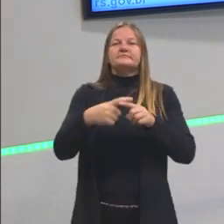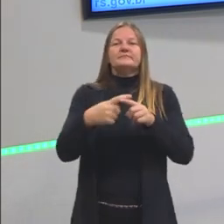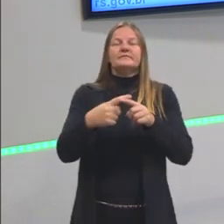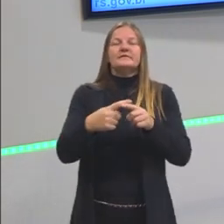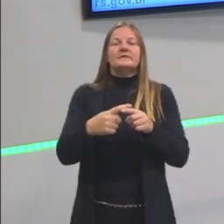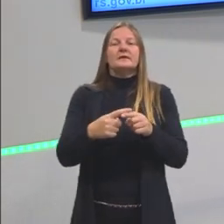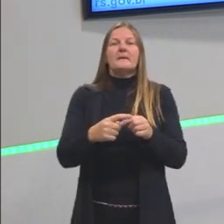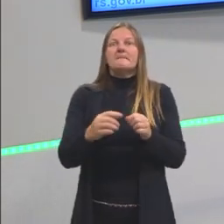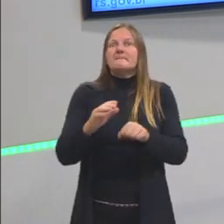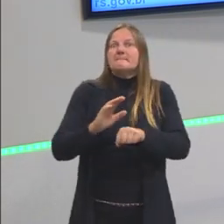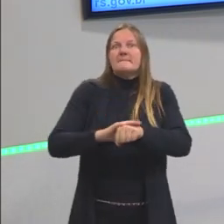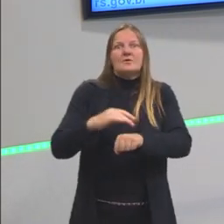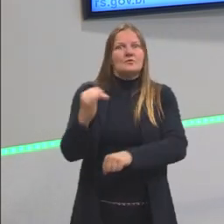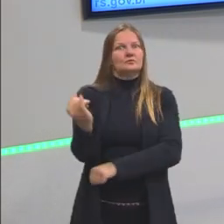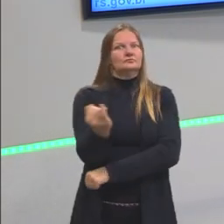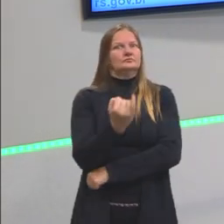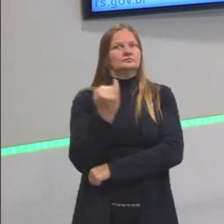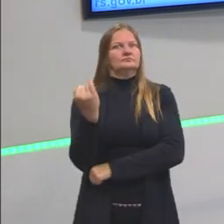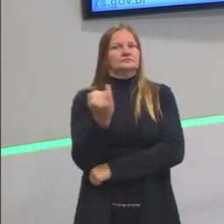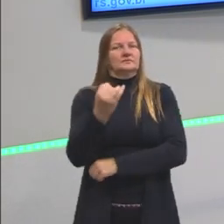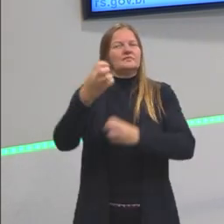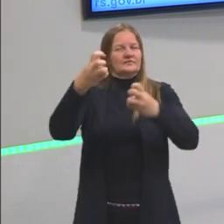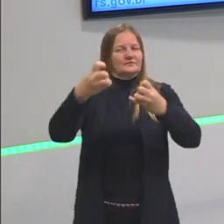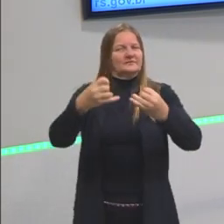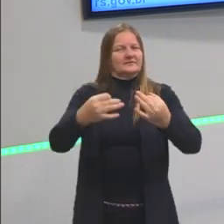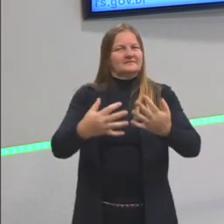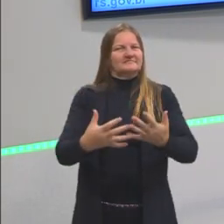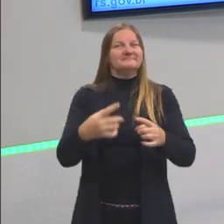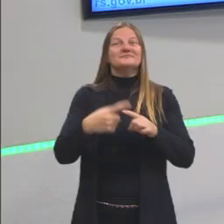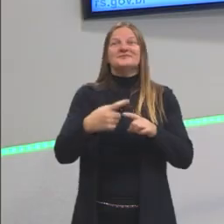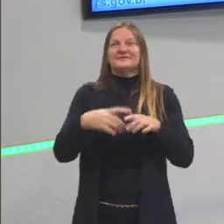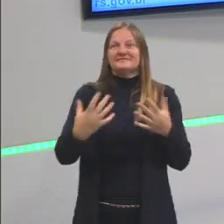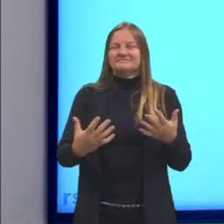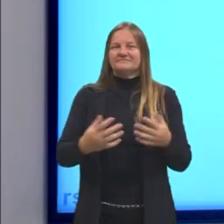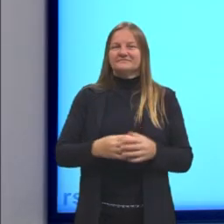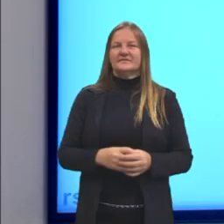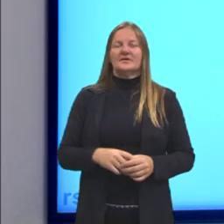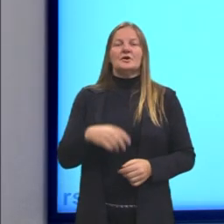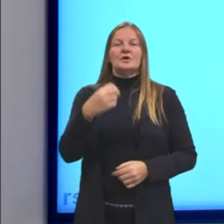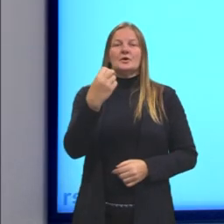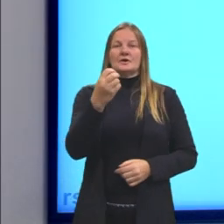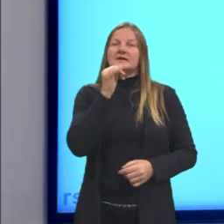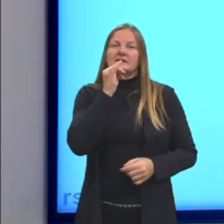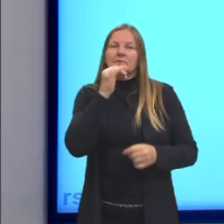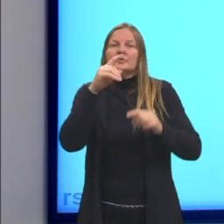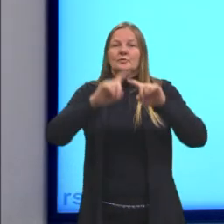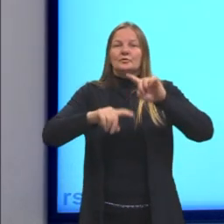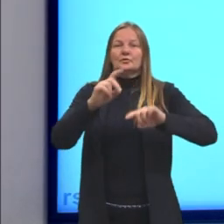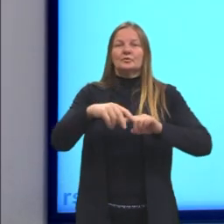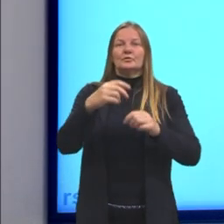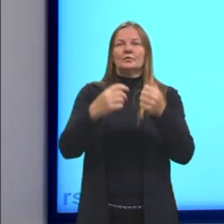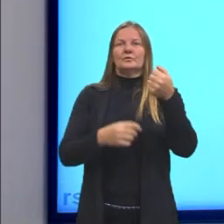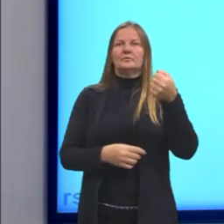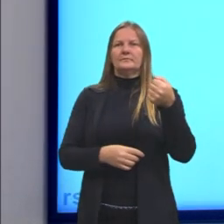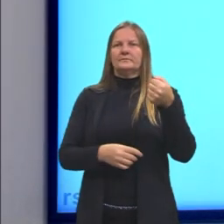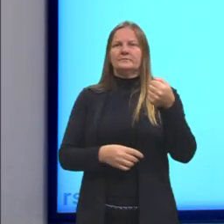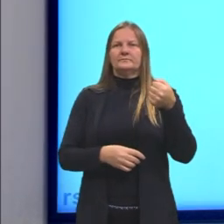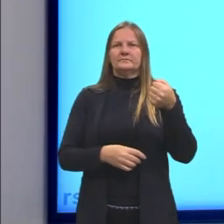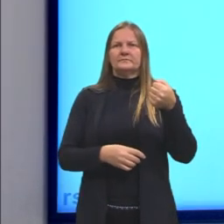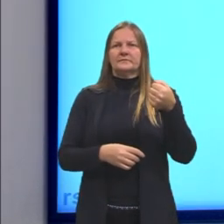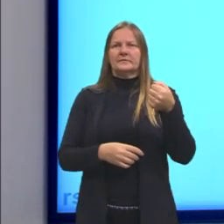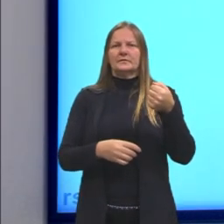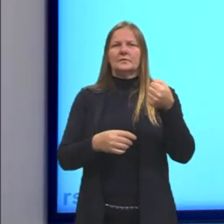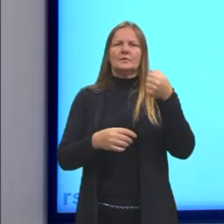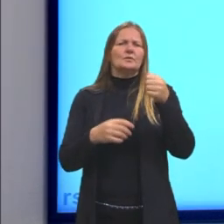considerada mais fundamental, e a gente já vai entender por quê. Então, se dois corpos, A e B, só dei